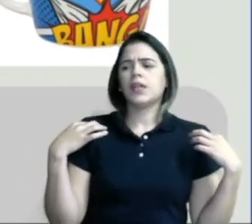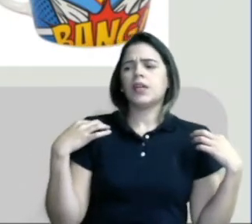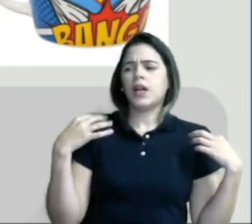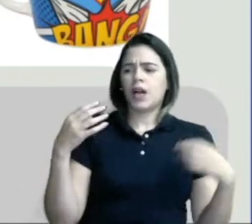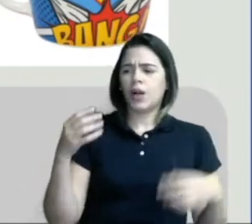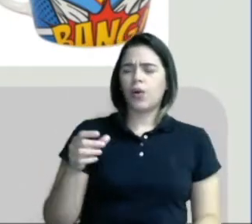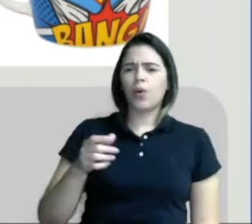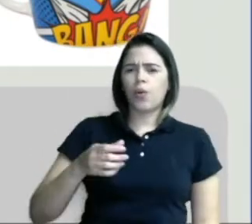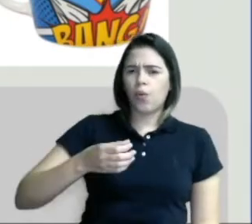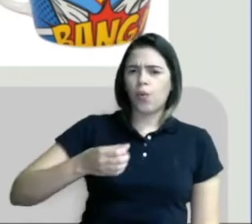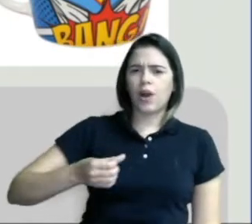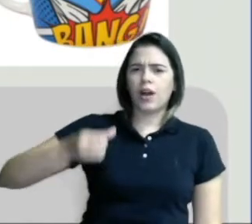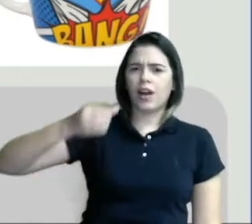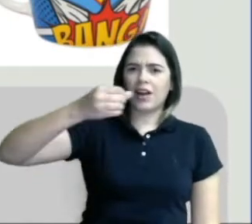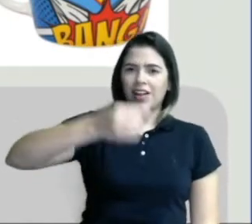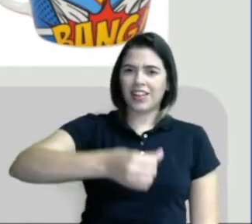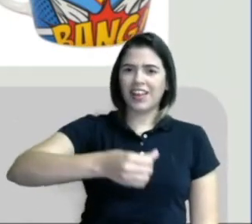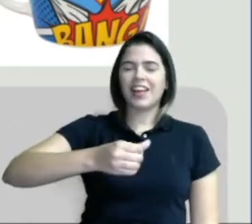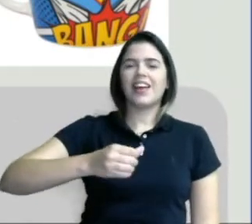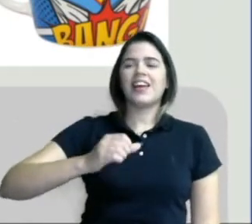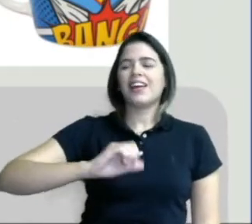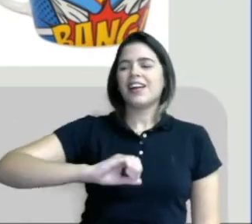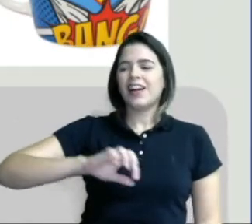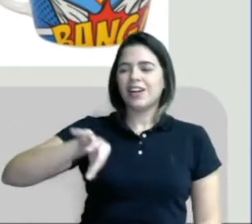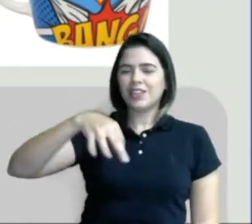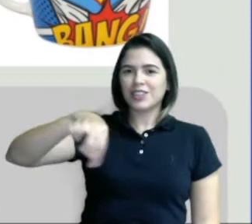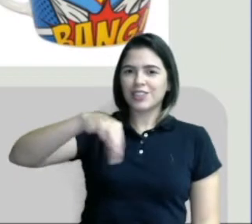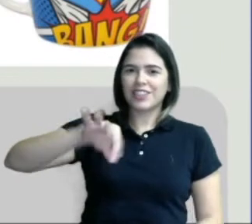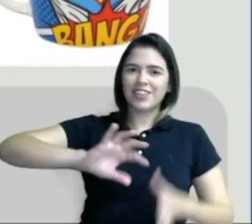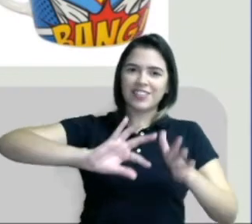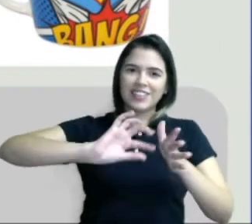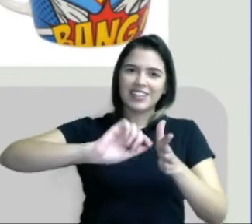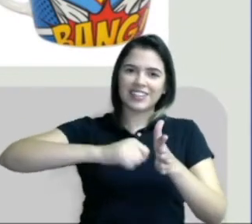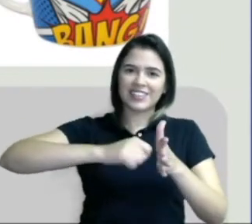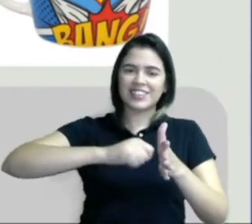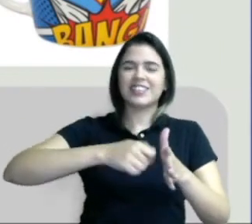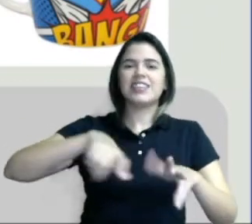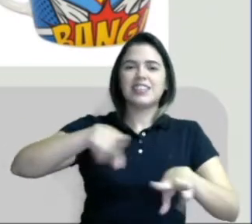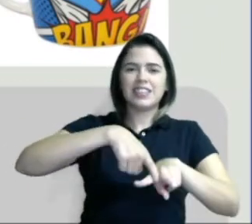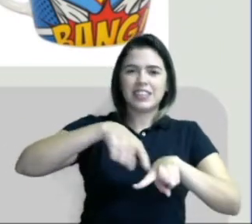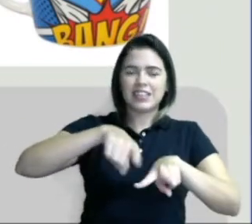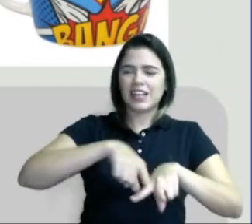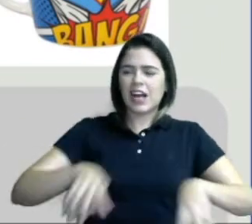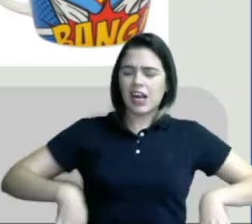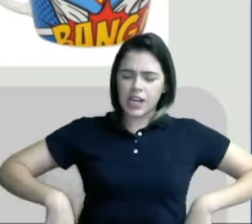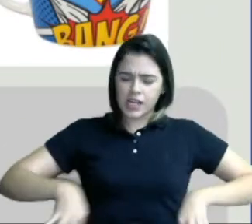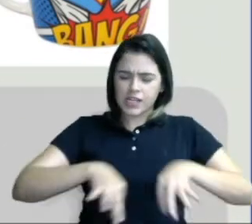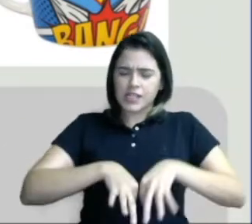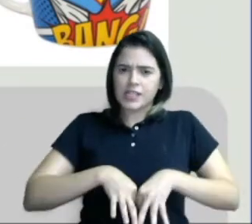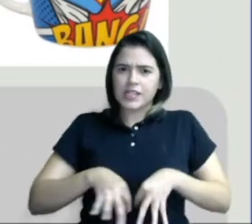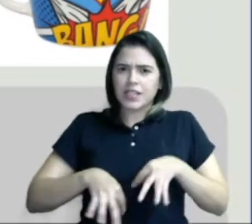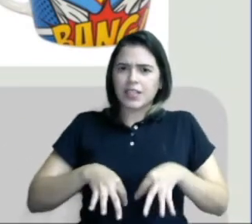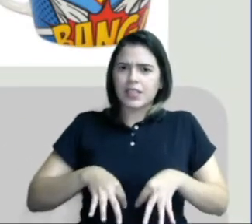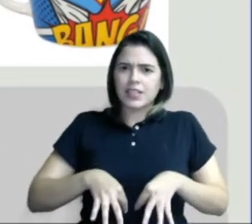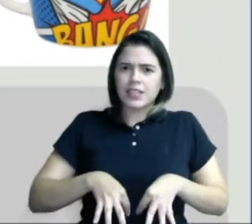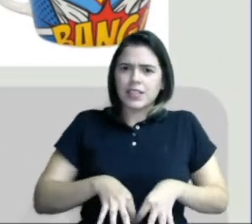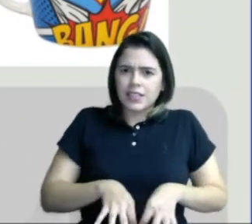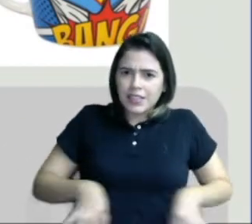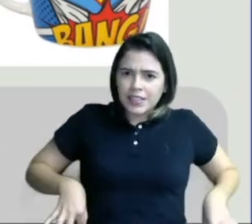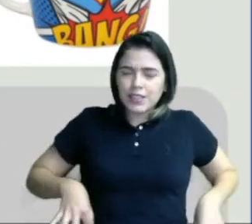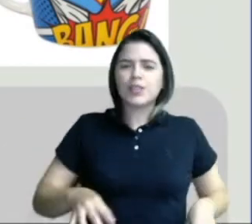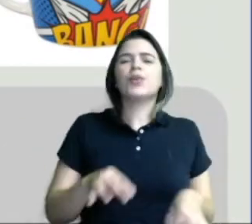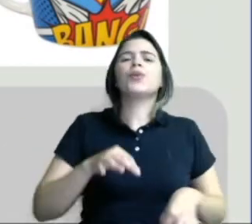caneca, com chaveiro, com sandália, cinto, uma bermuda, com